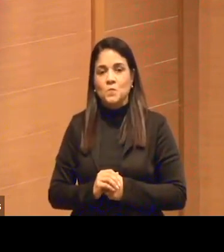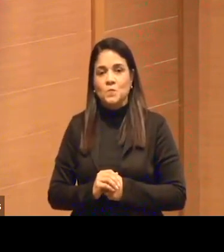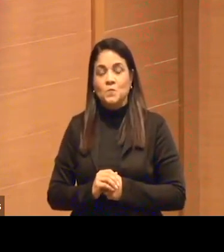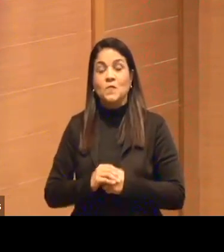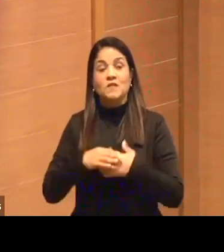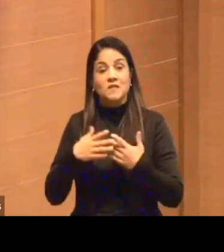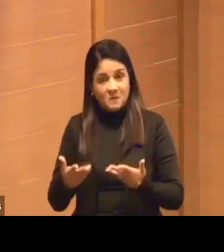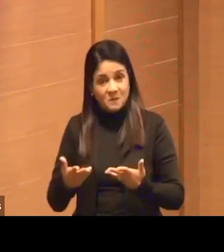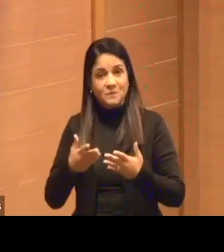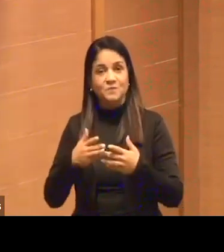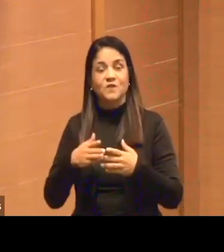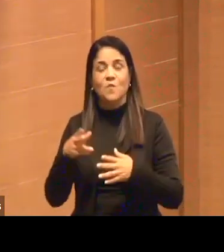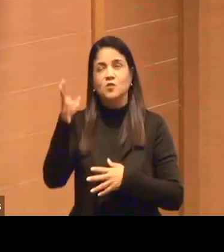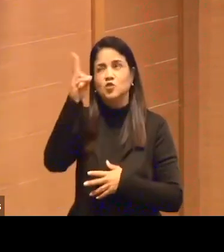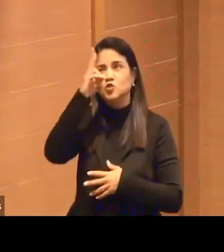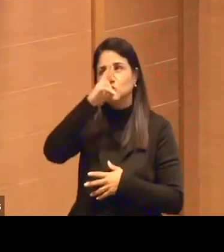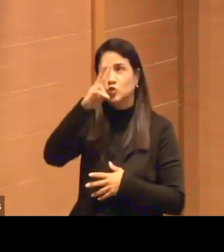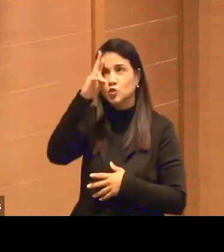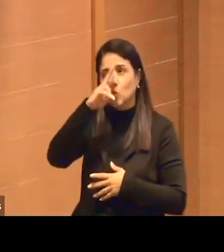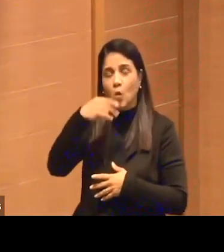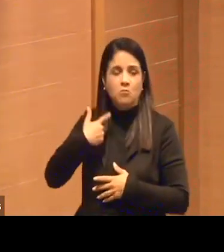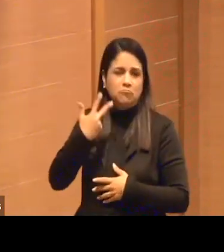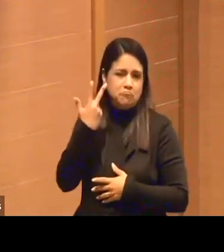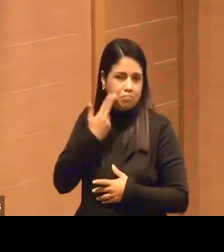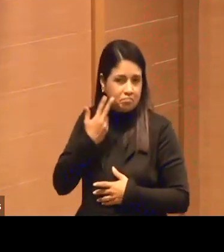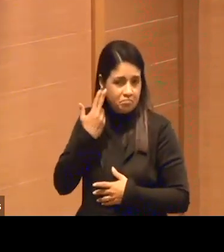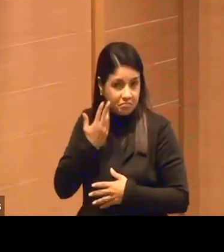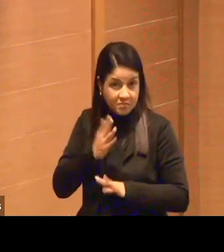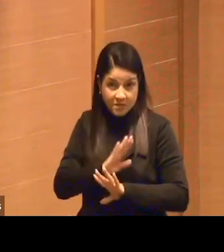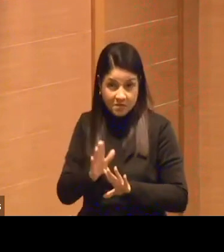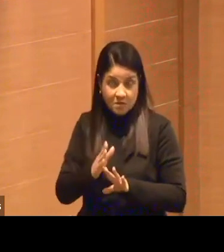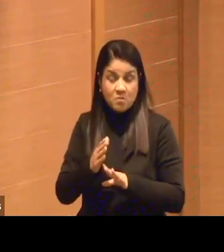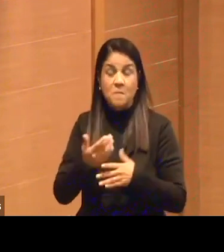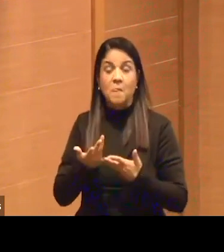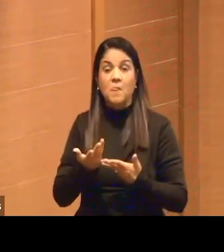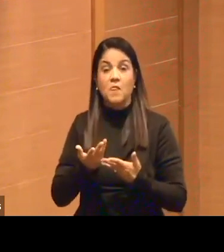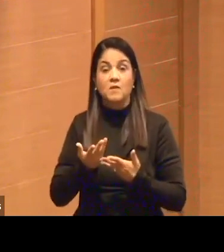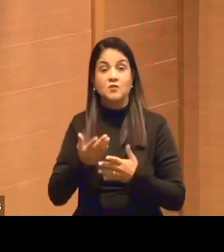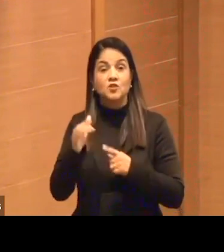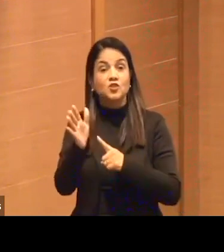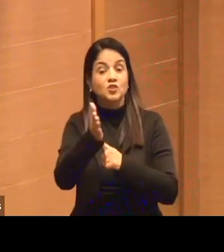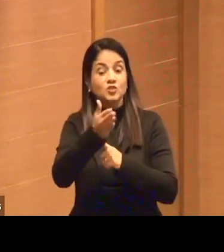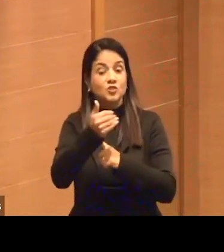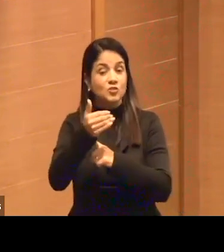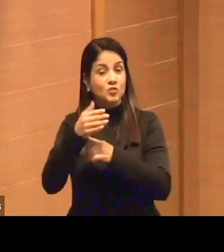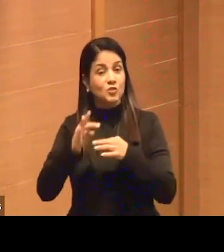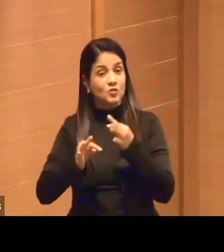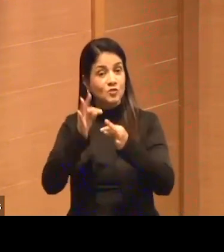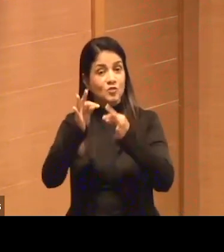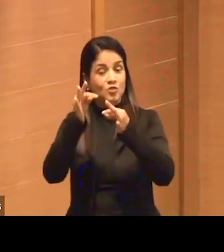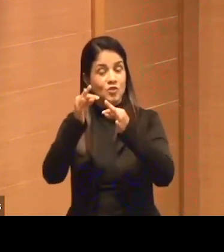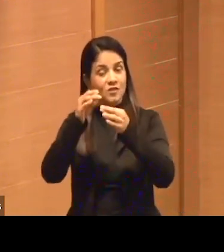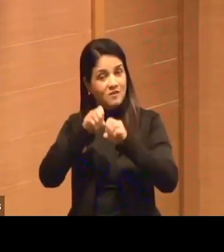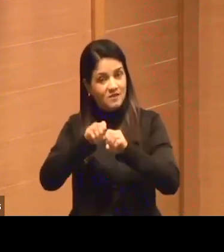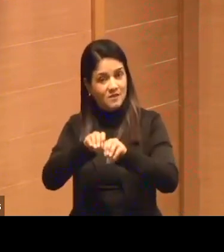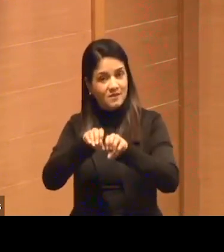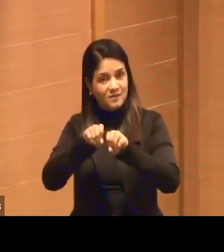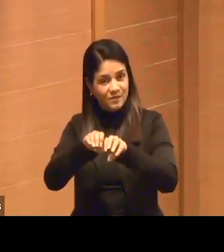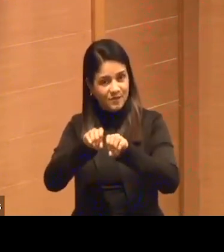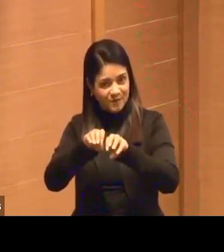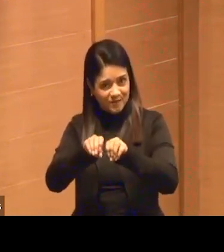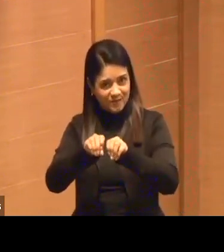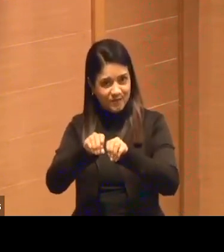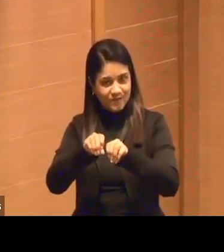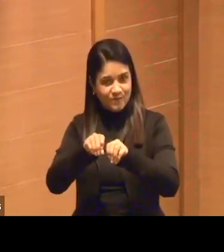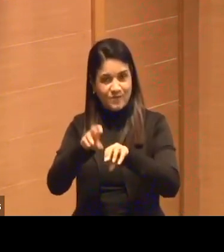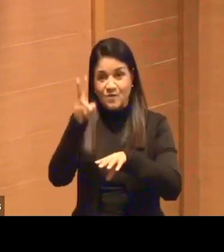Enfim, é uma história comum e uma história comum de tecnologias na educação. Ou seja, é uma história comum de